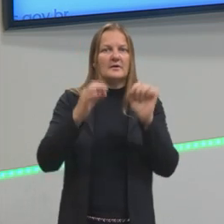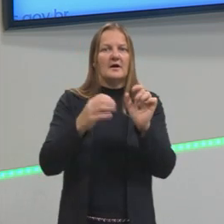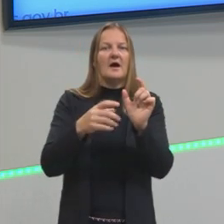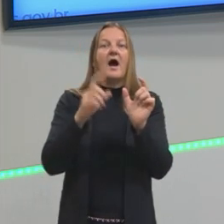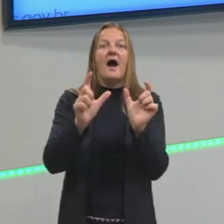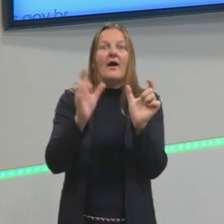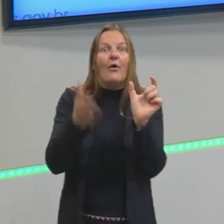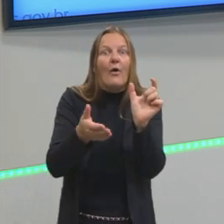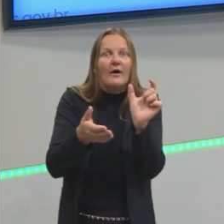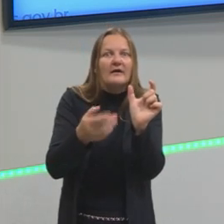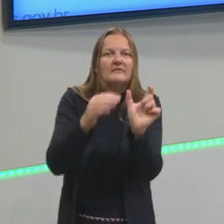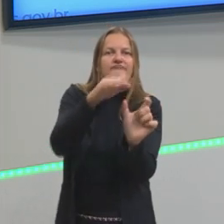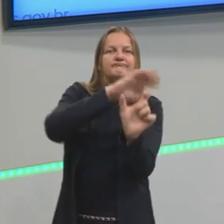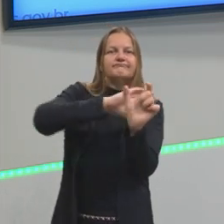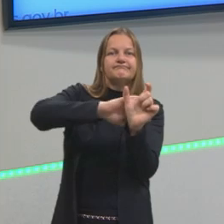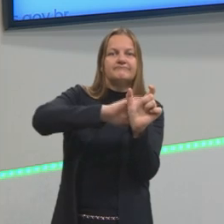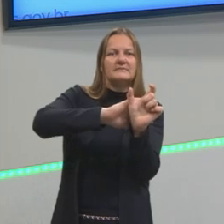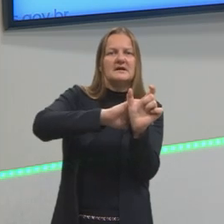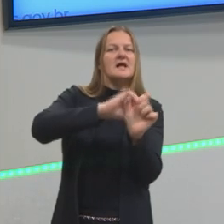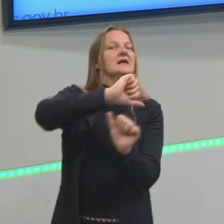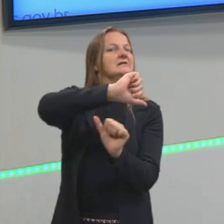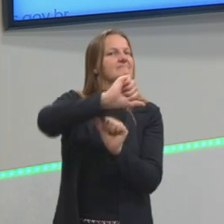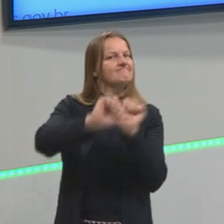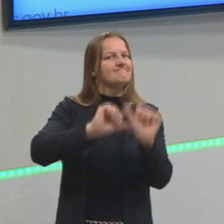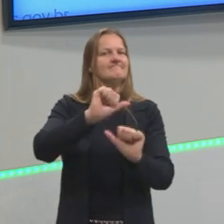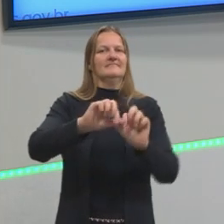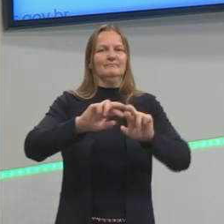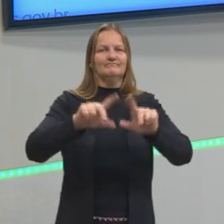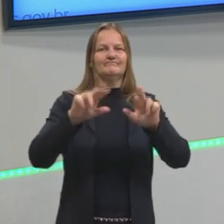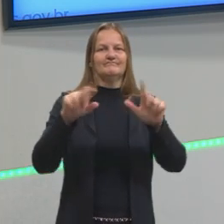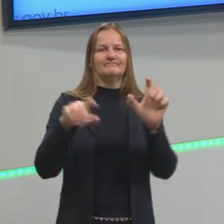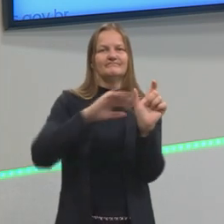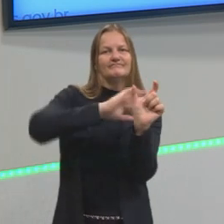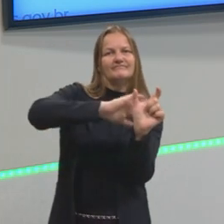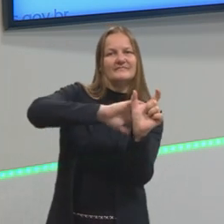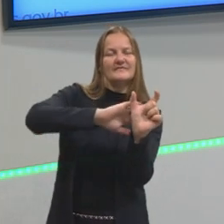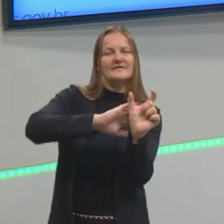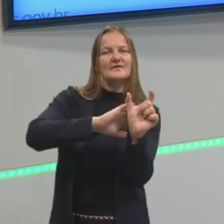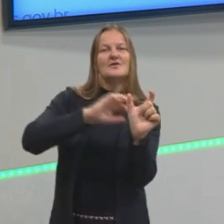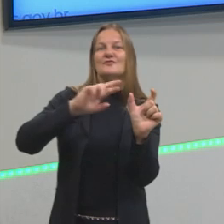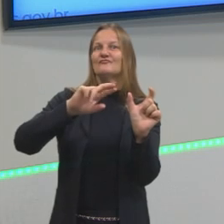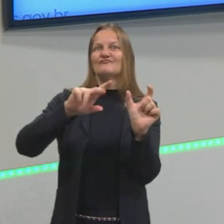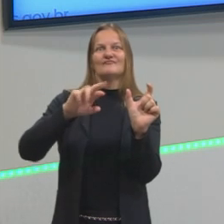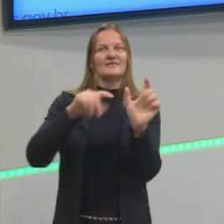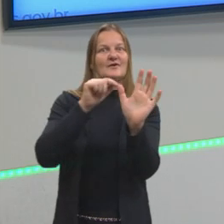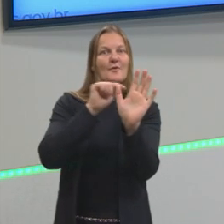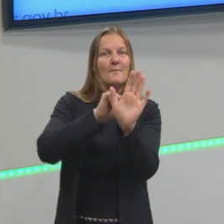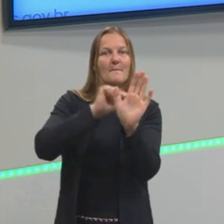aqui a gente tem destacado sentido figurado,